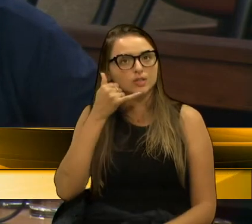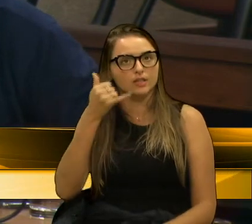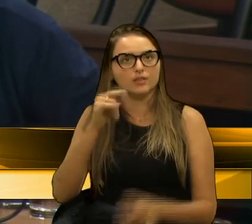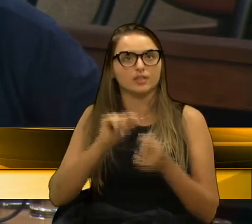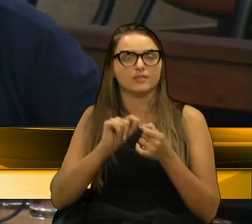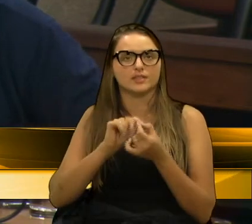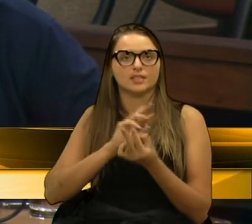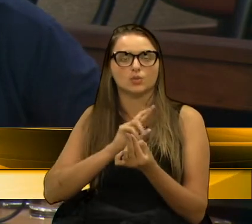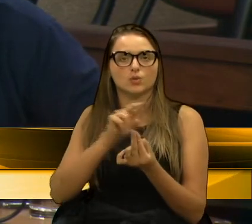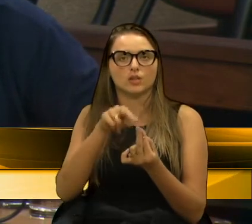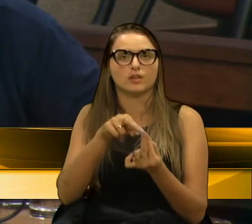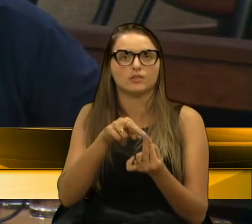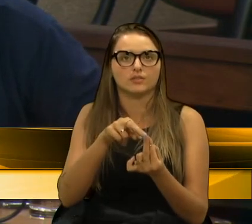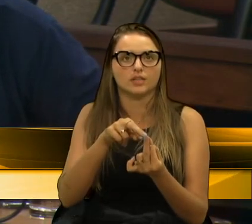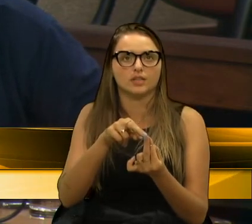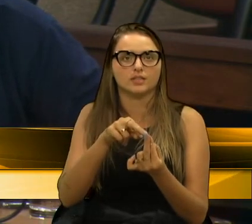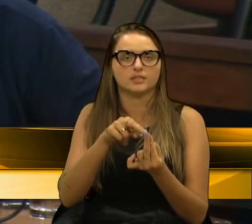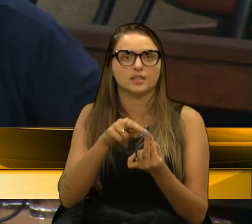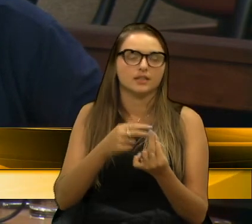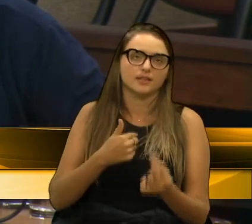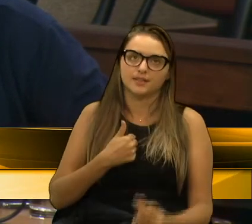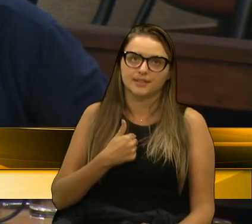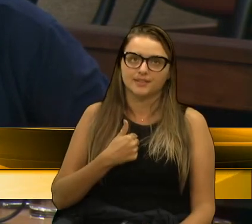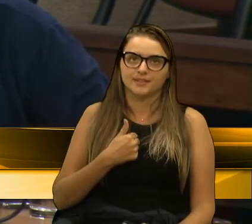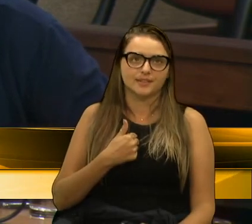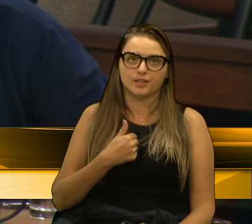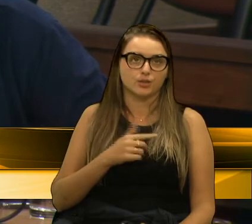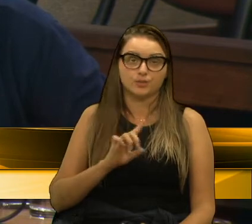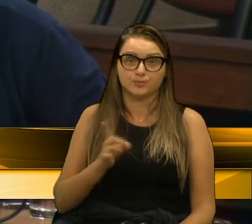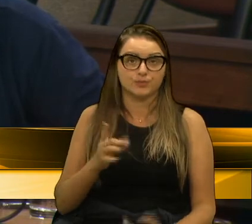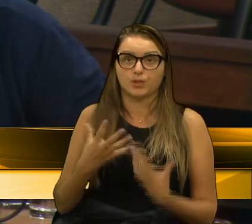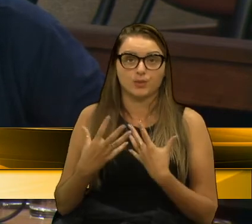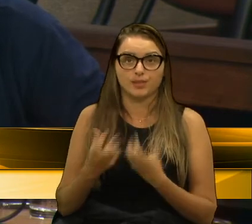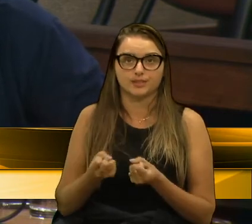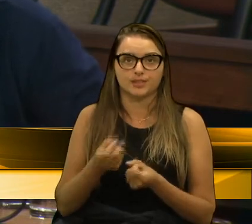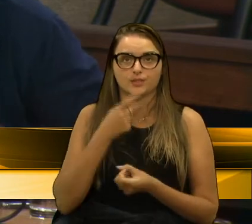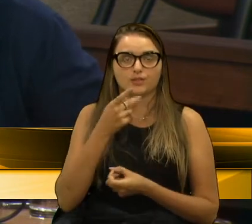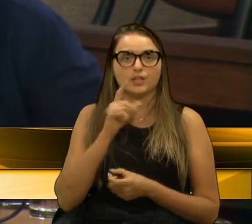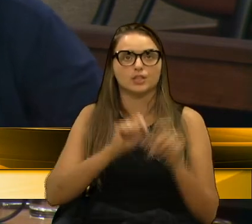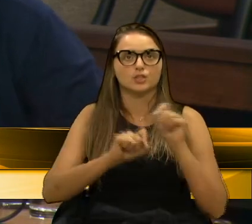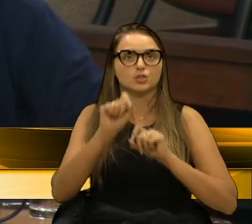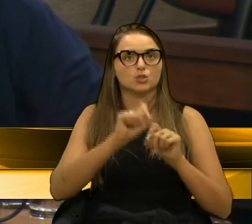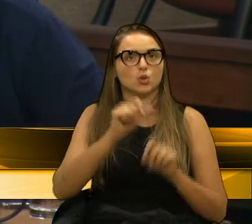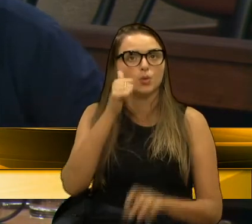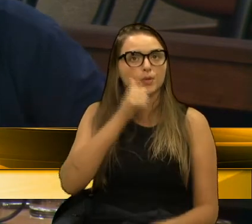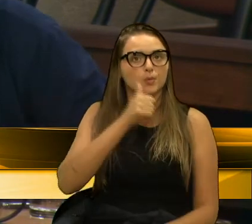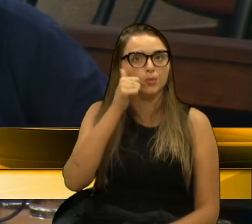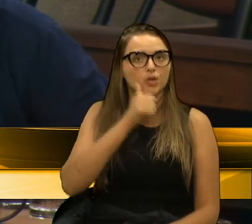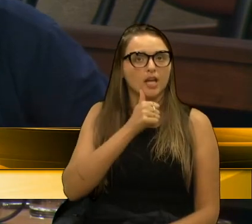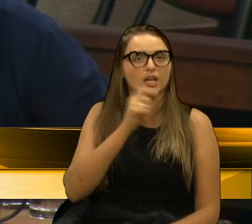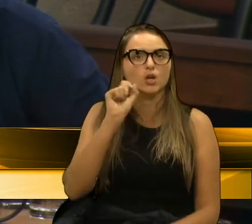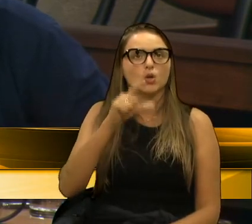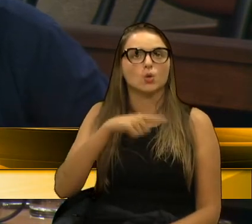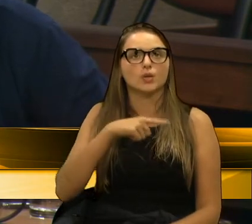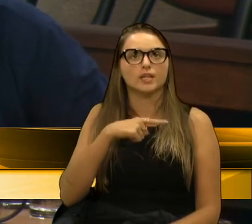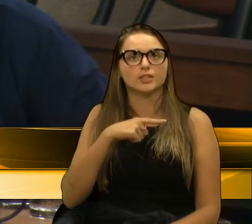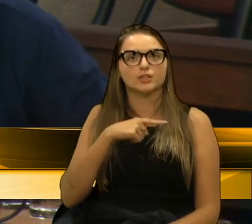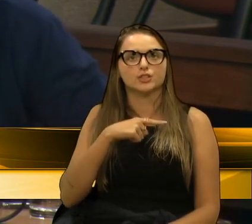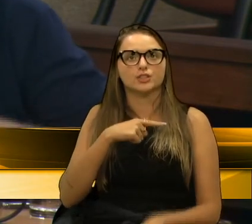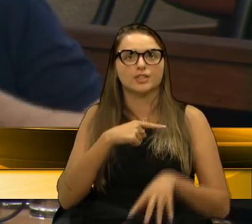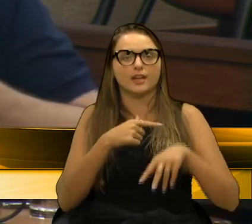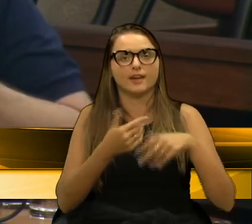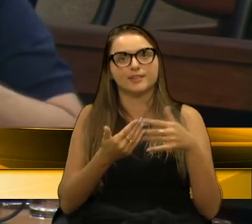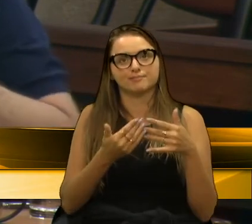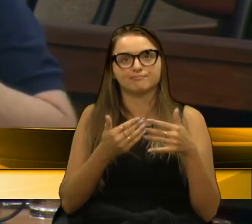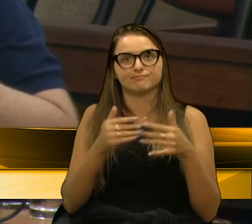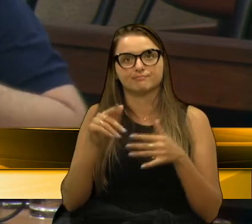referência, que eu me nego a falar de novo sobre uma mulher que ela tinha no meio das pernas lá no Nordeste, ou sobre